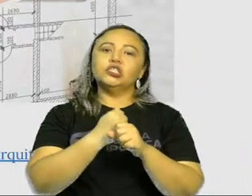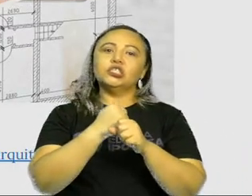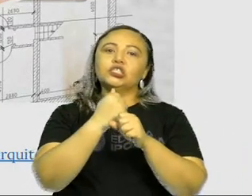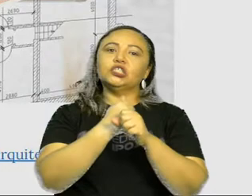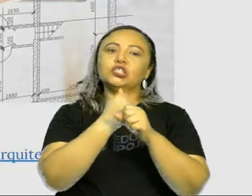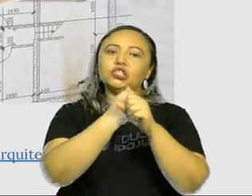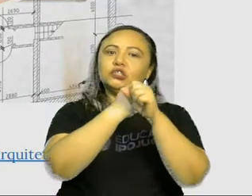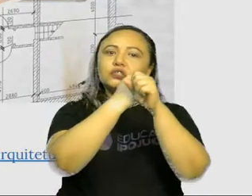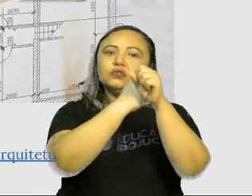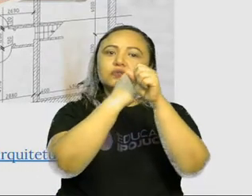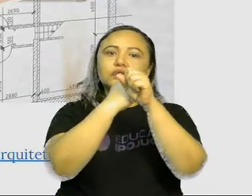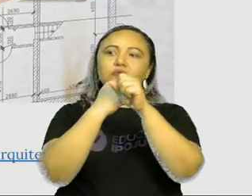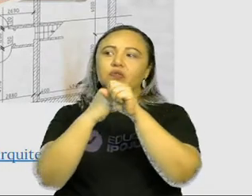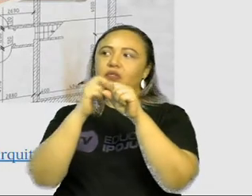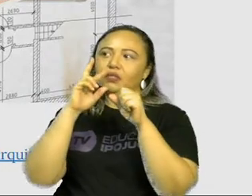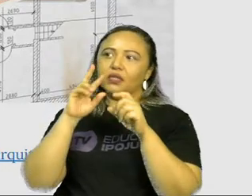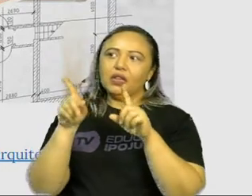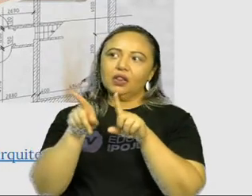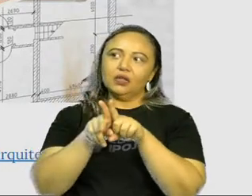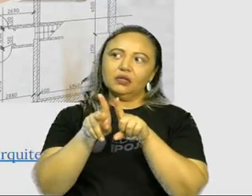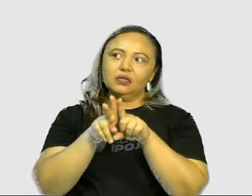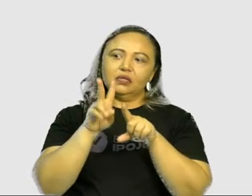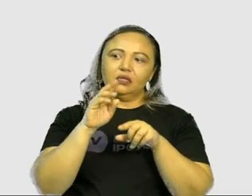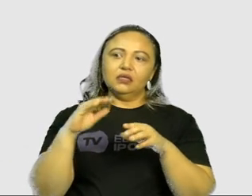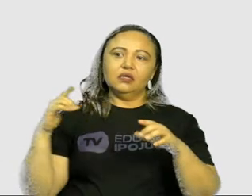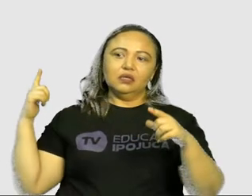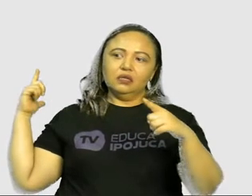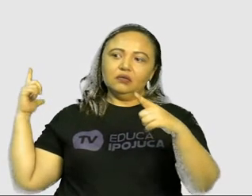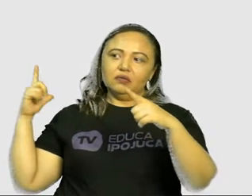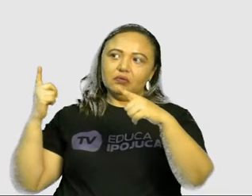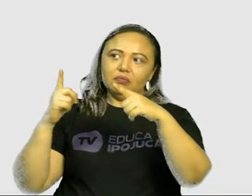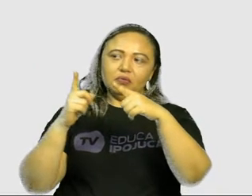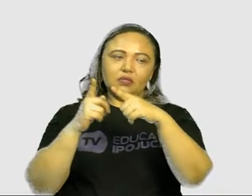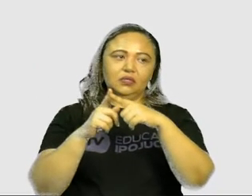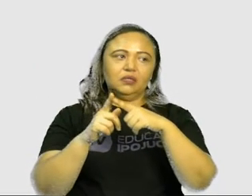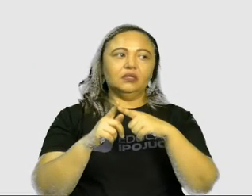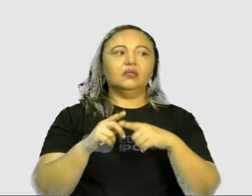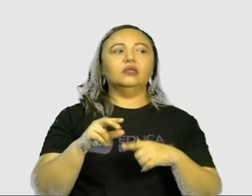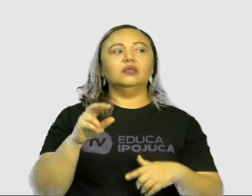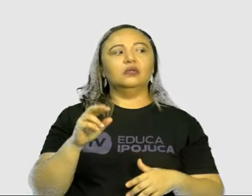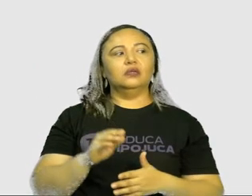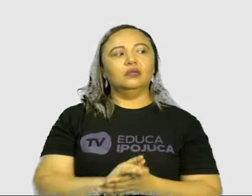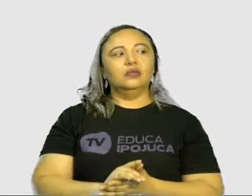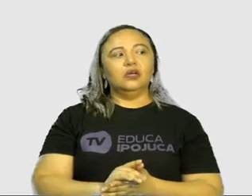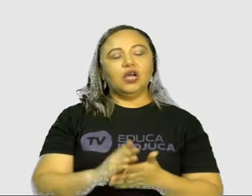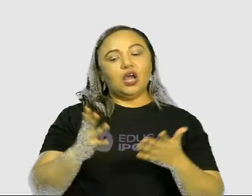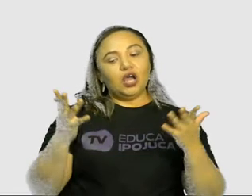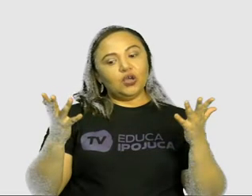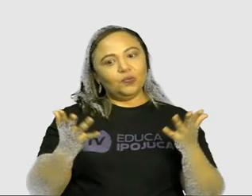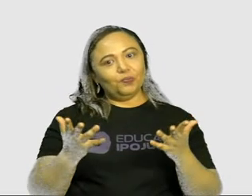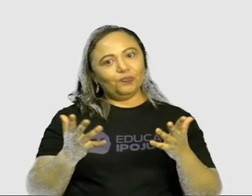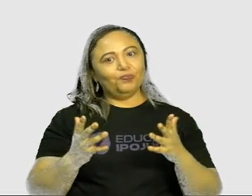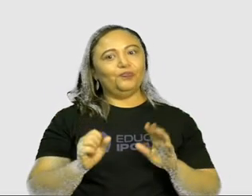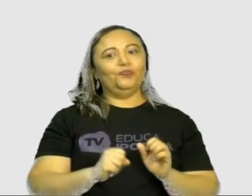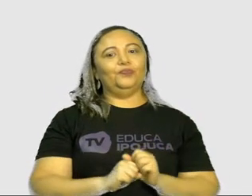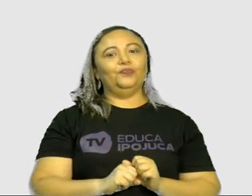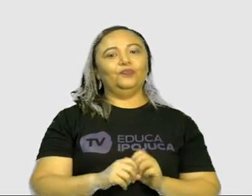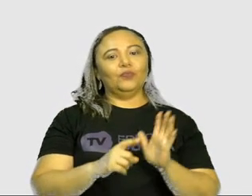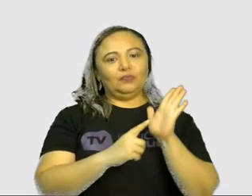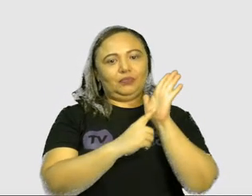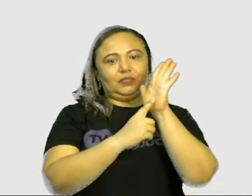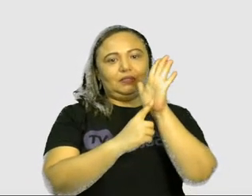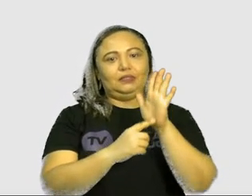visuais contemporâneos. E aí fica uma mensagem para nós, né?